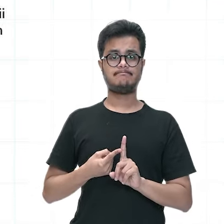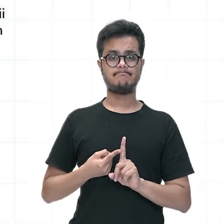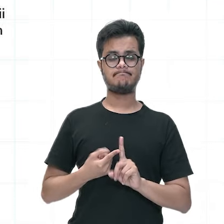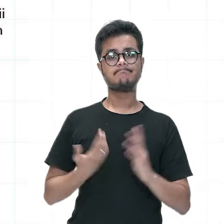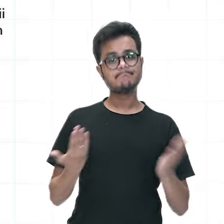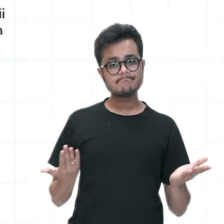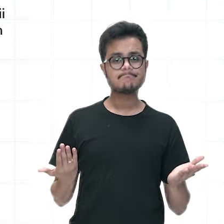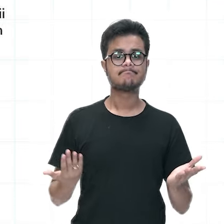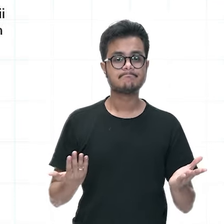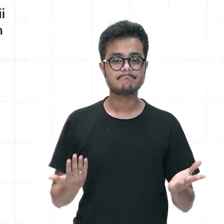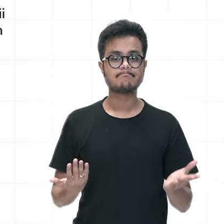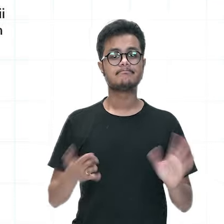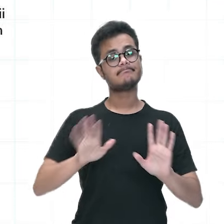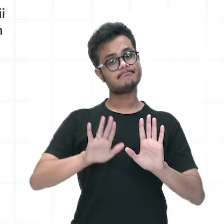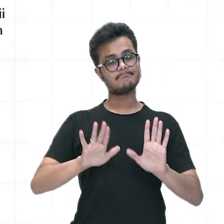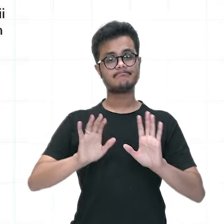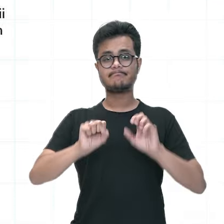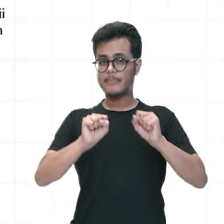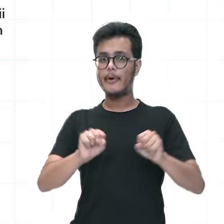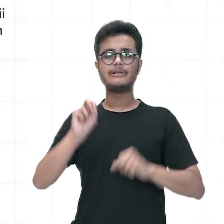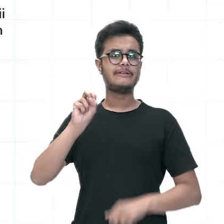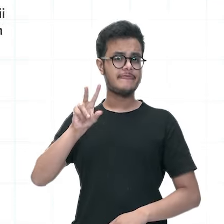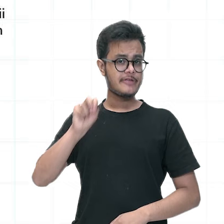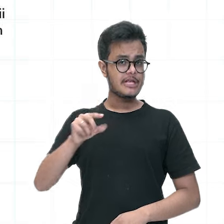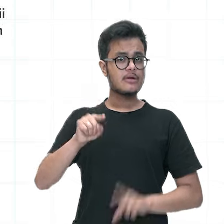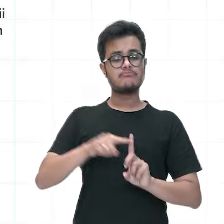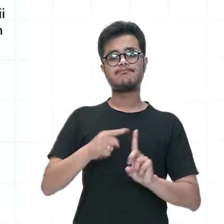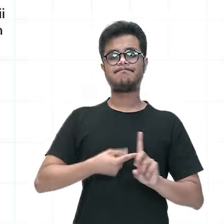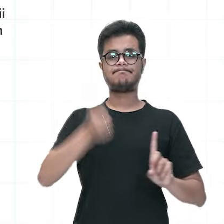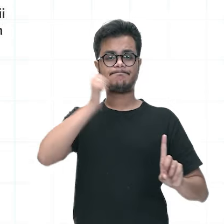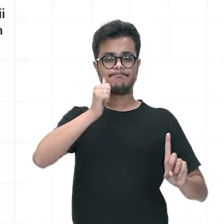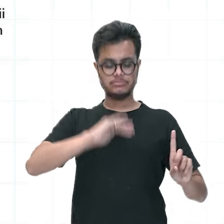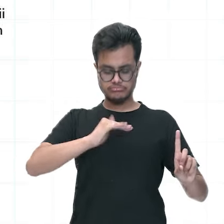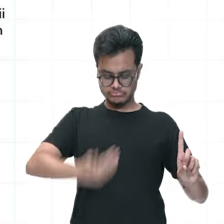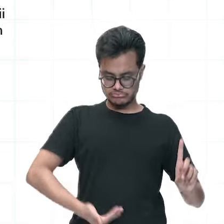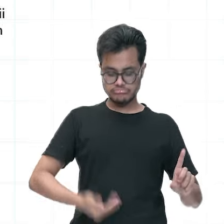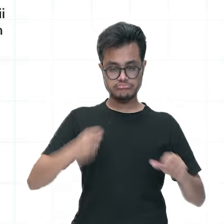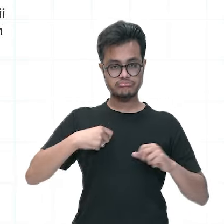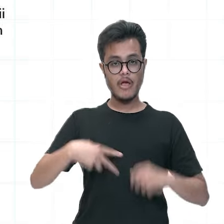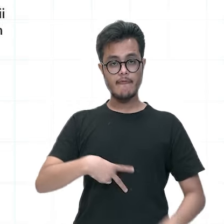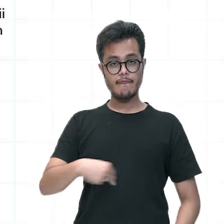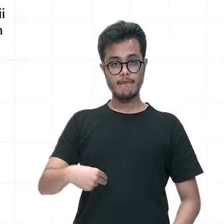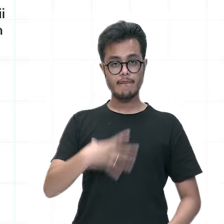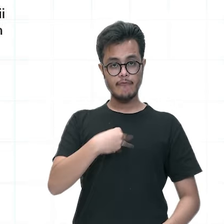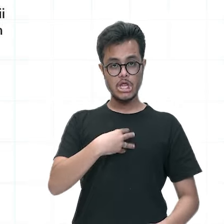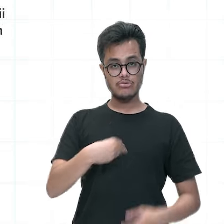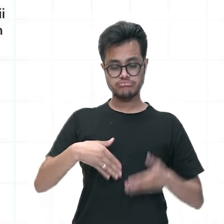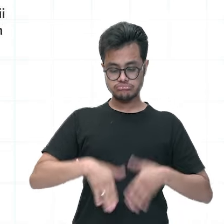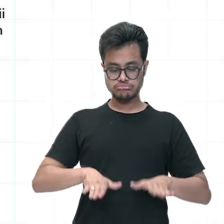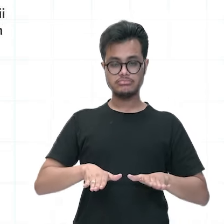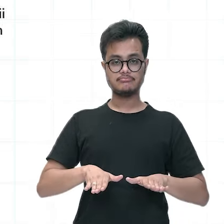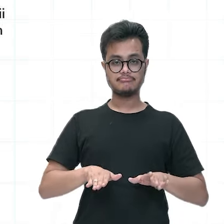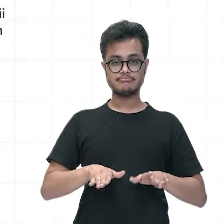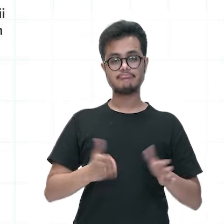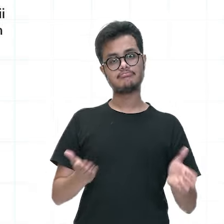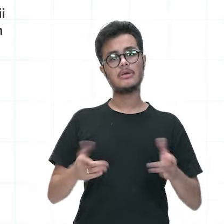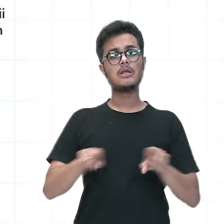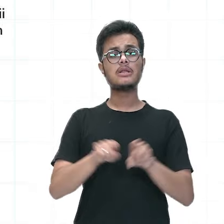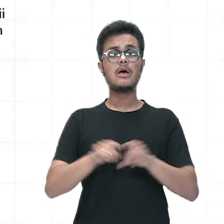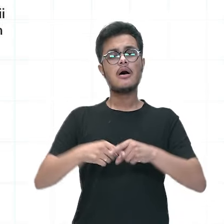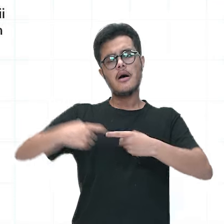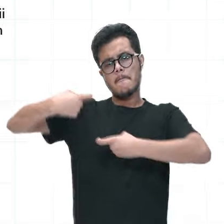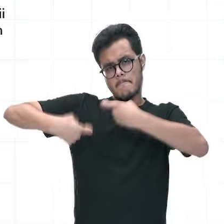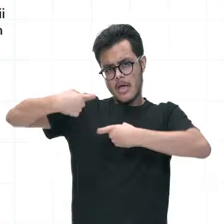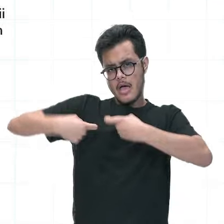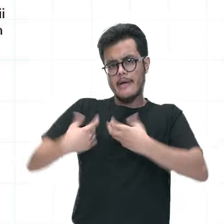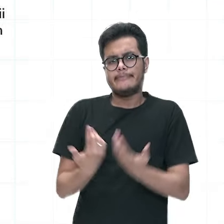essa transmissão também pode ocorrer aí da mãe gestante para o bebê. E pode ainda ser transmitido durante relações sexuais sem